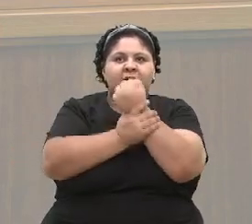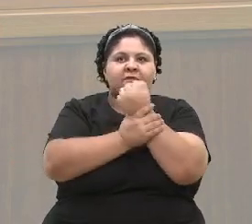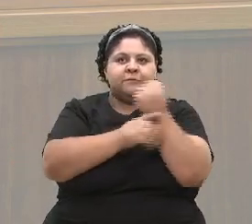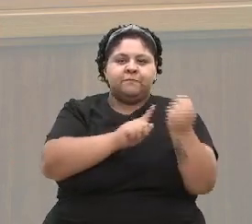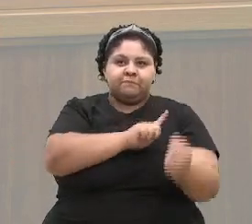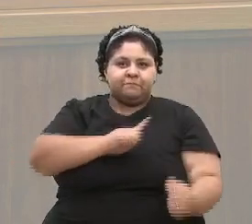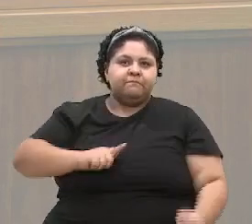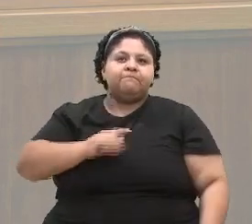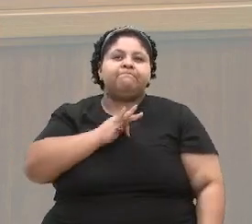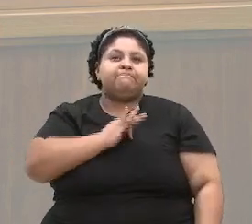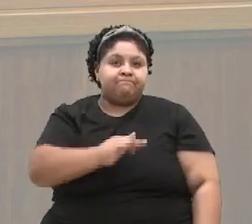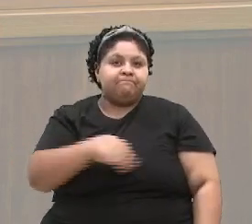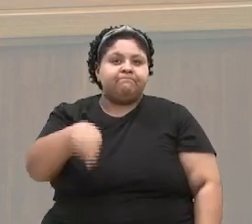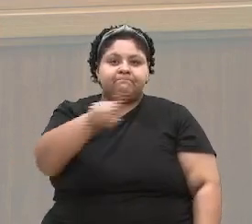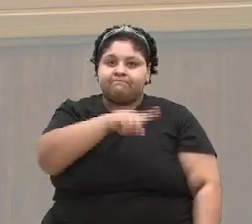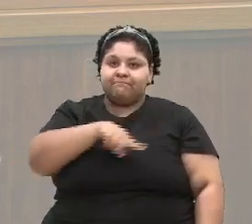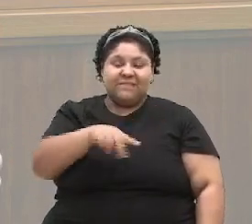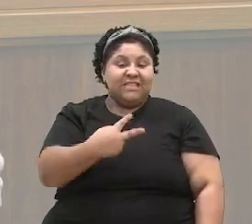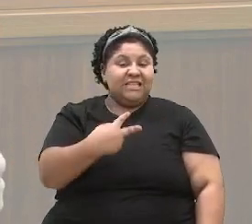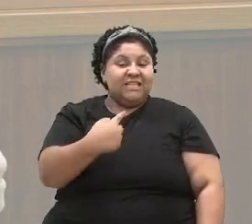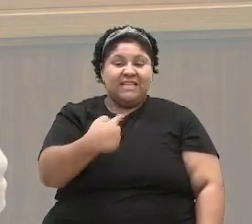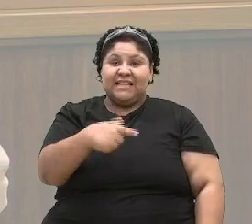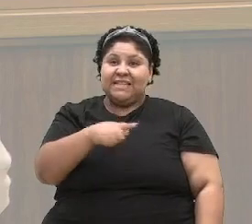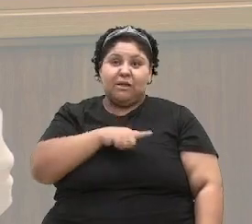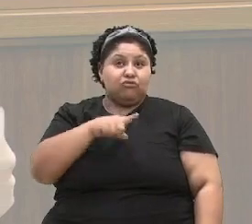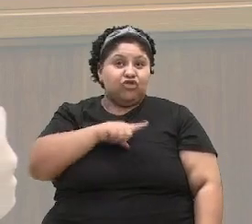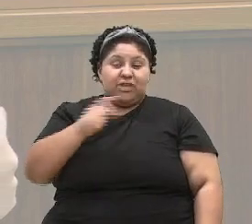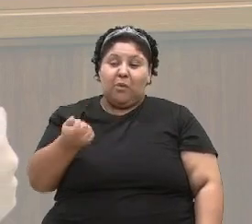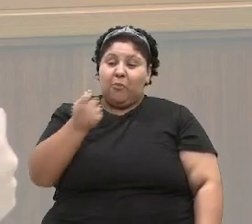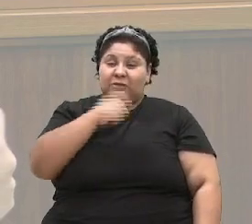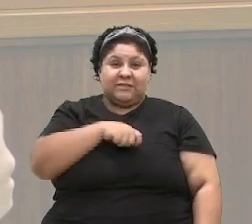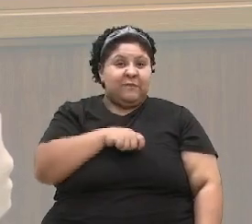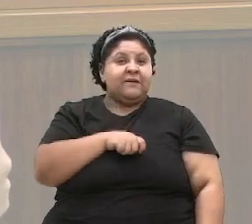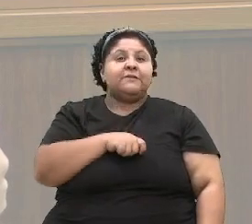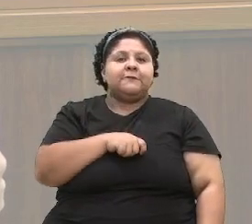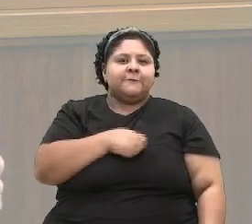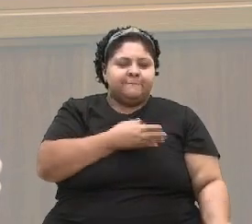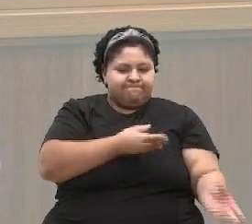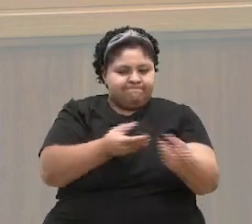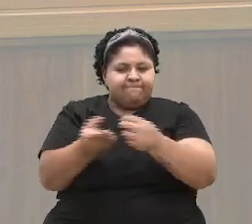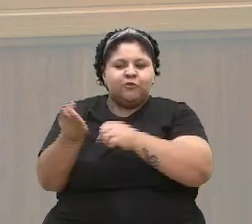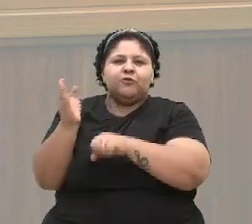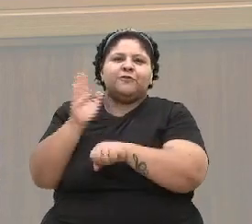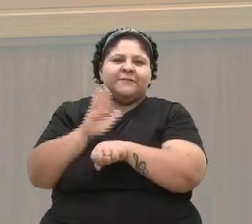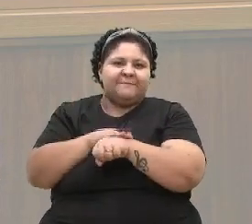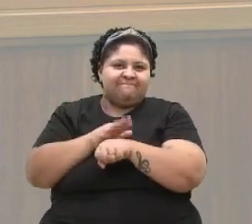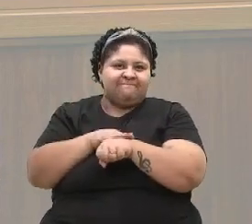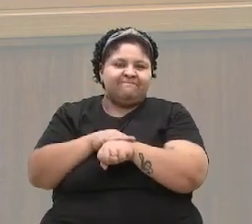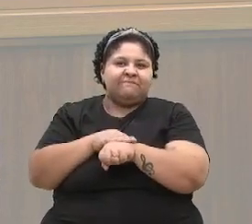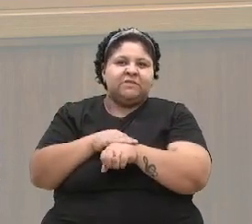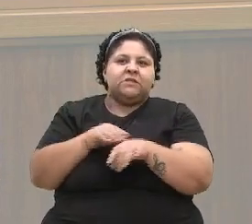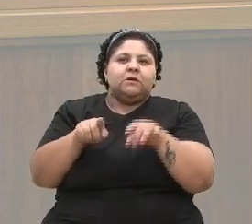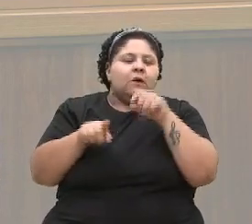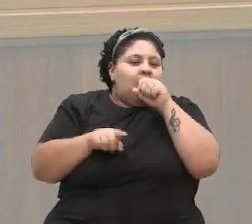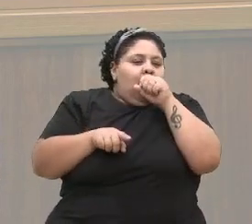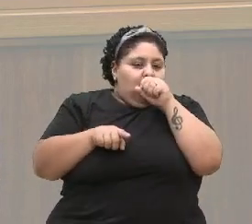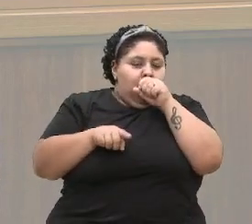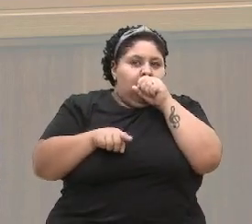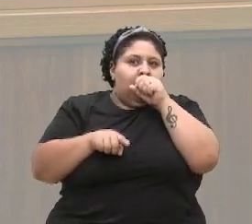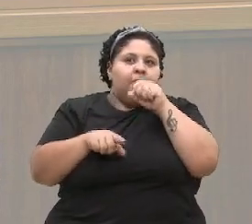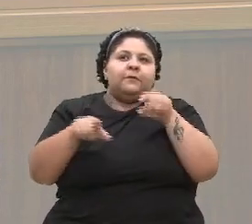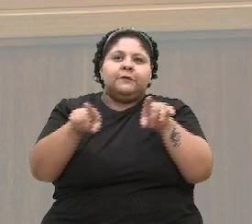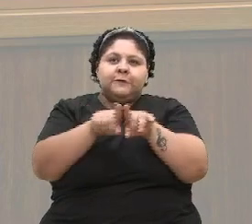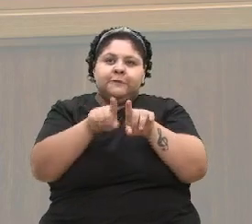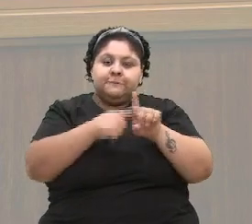federal, que era algo que a gente não tinha a possibilidade de fazer há muito tempo, também é algo muito positivo,